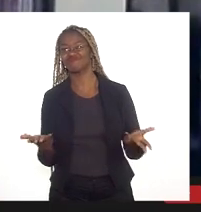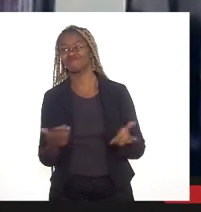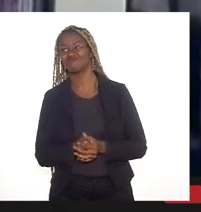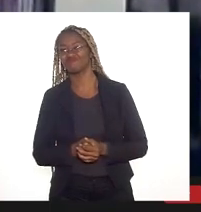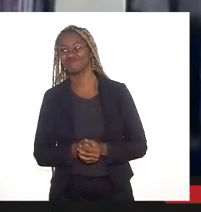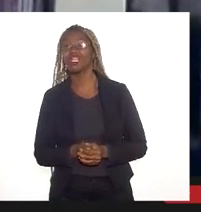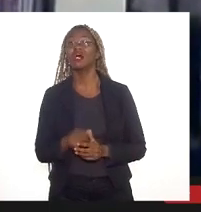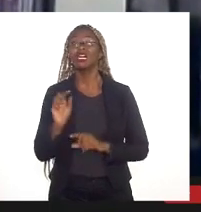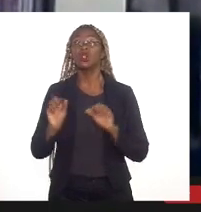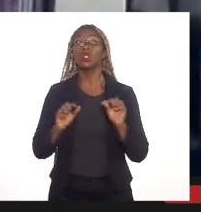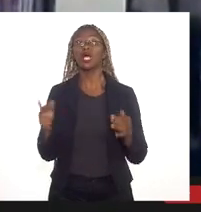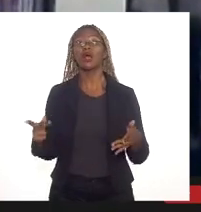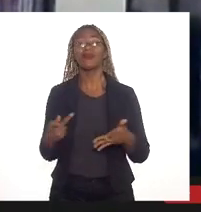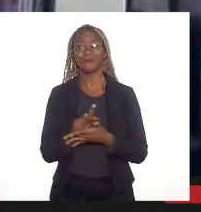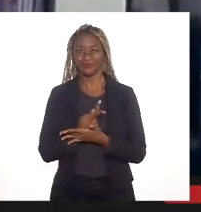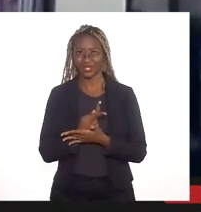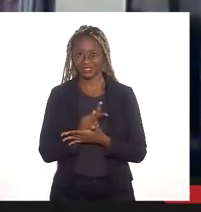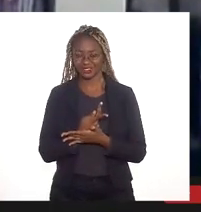acontece?